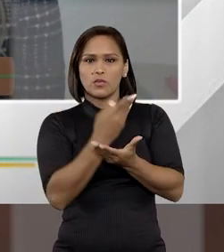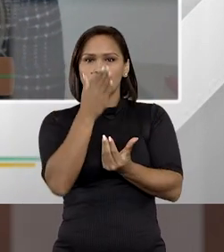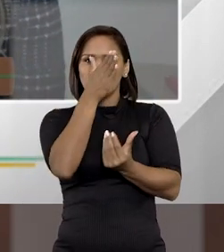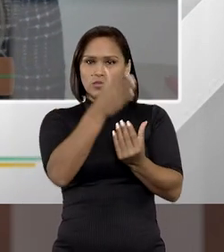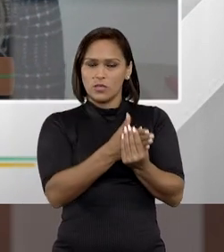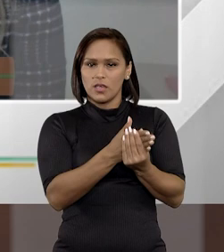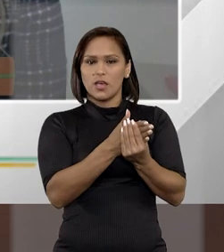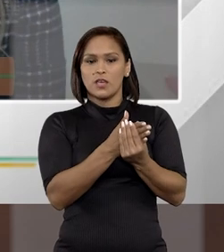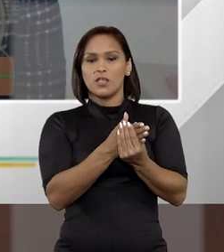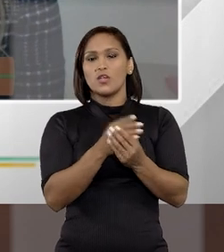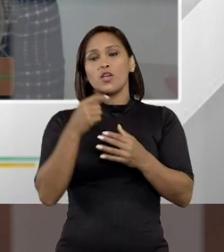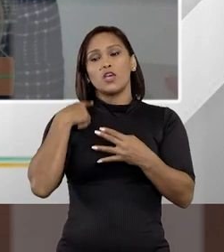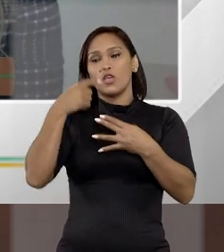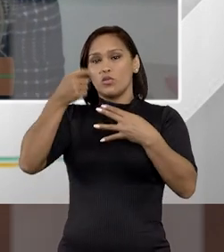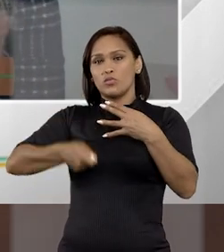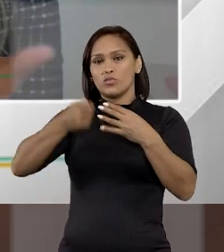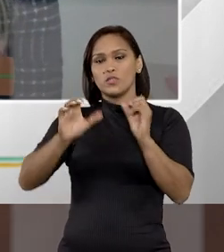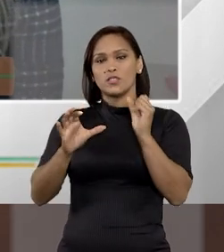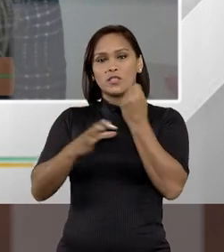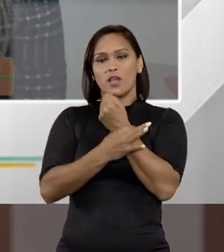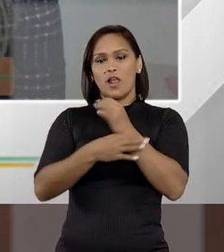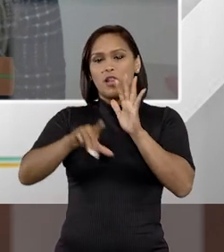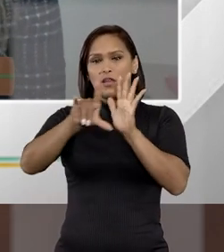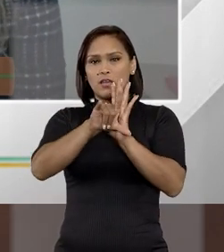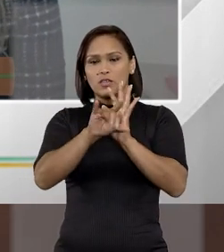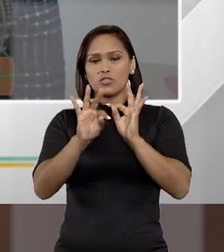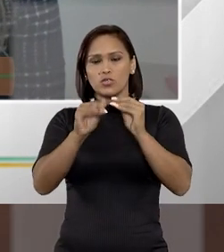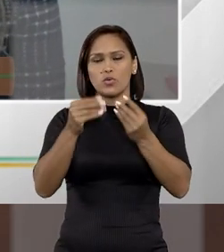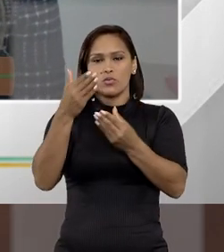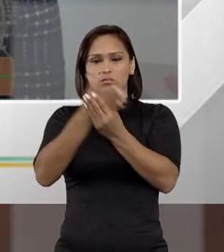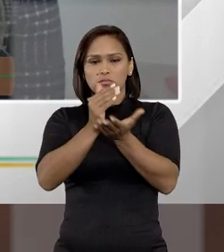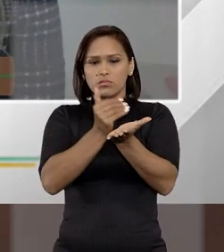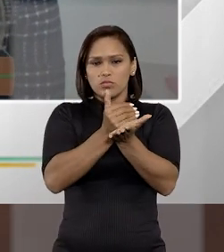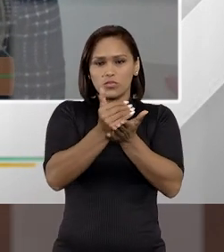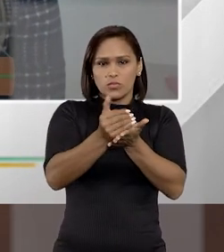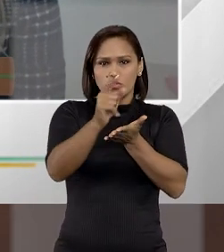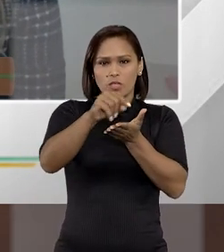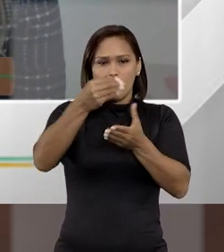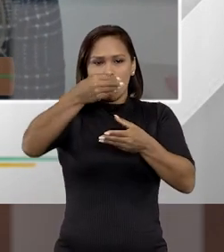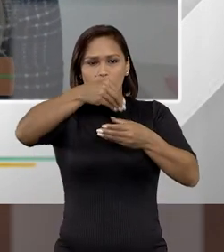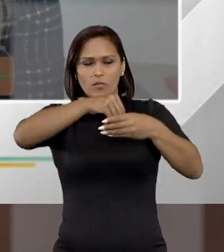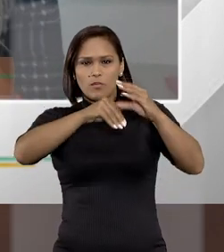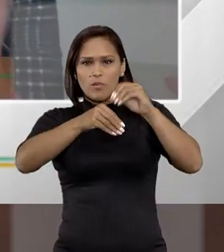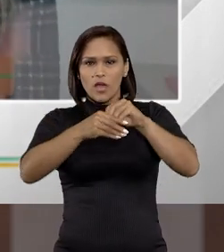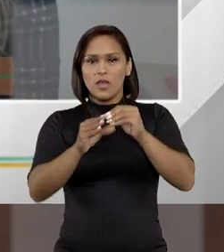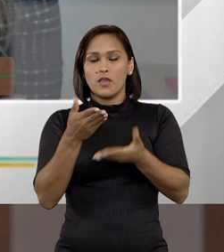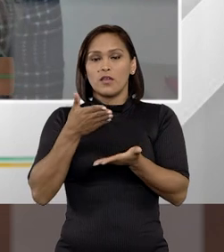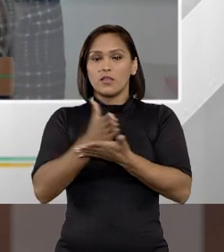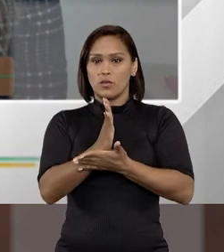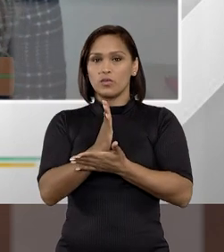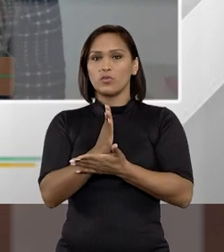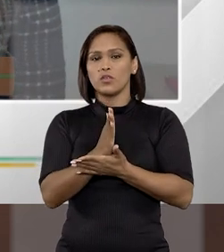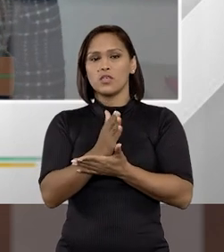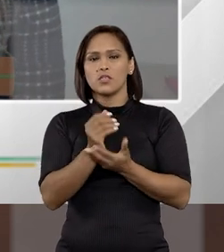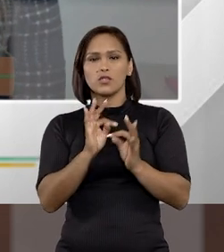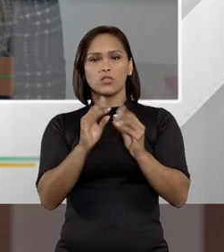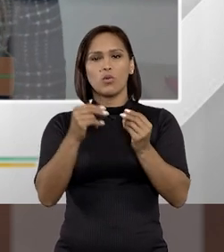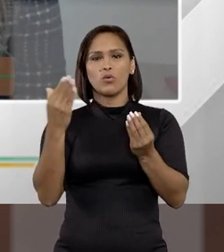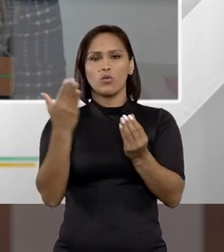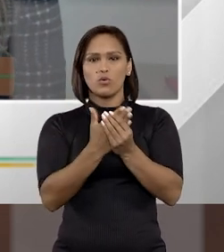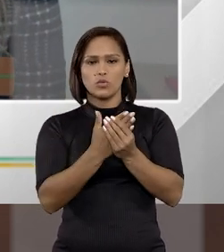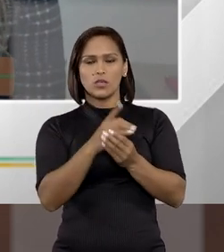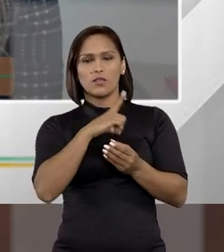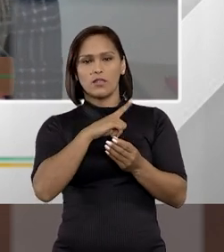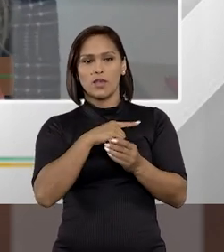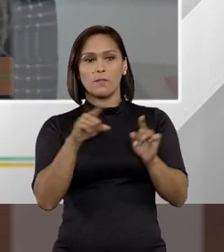acontecem no inquérito, o juiz que garante a legalidade das diligências que acontecem no inquérito, né? O juiz que autoriza as diligências